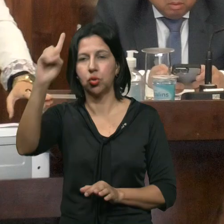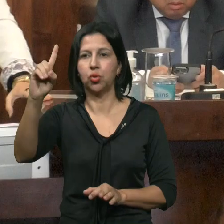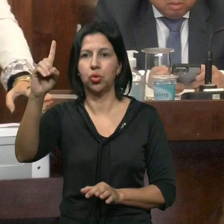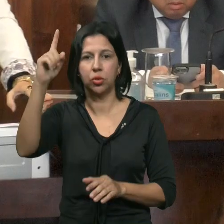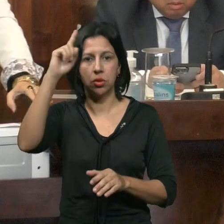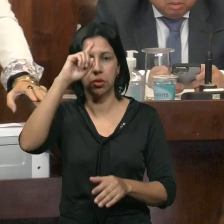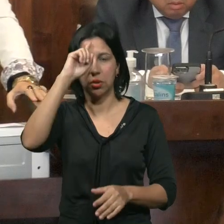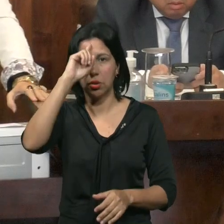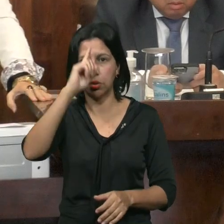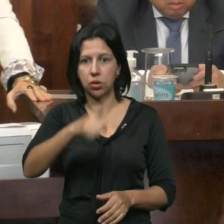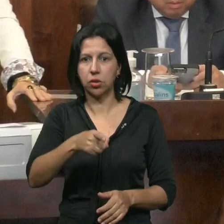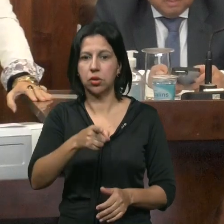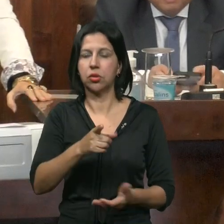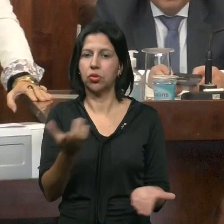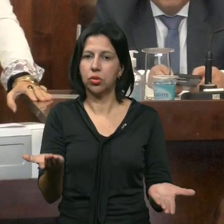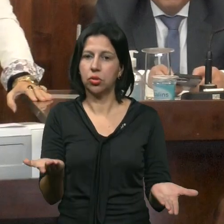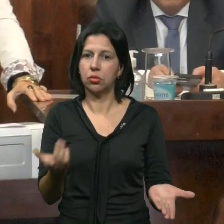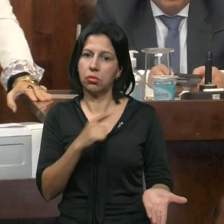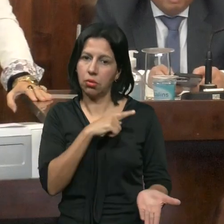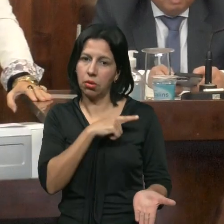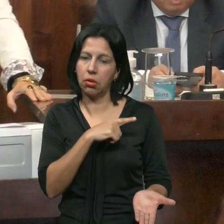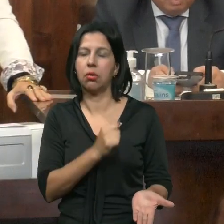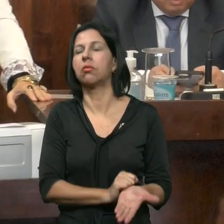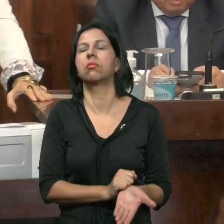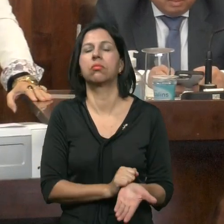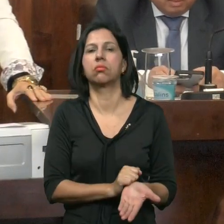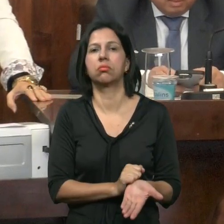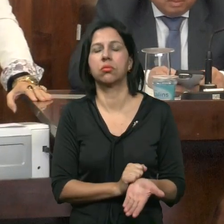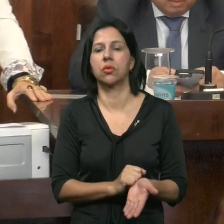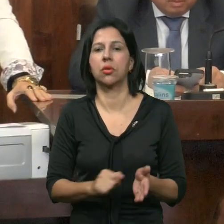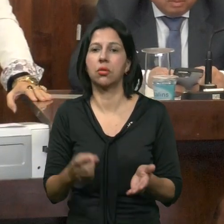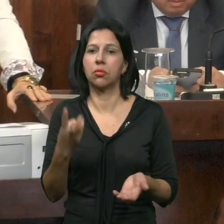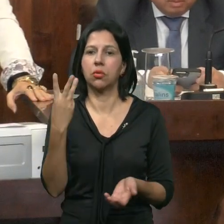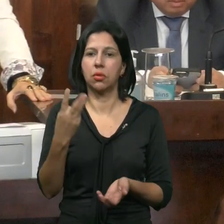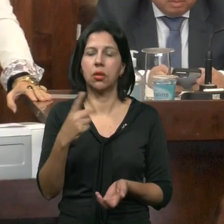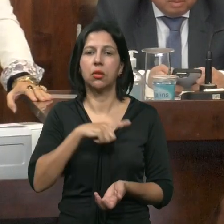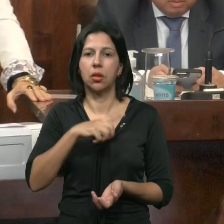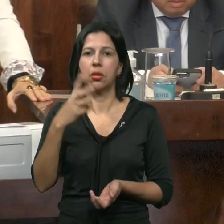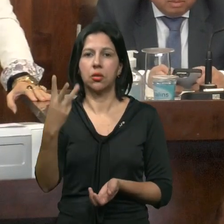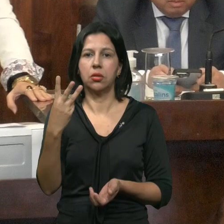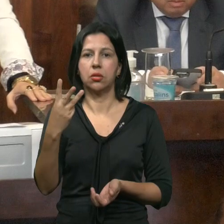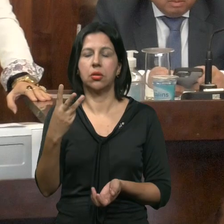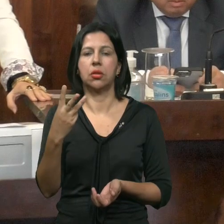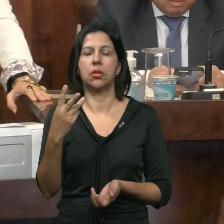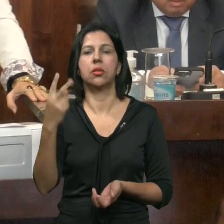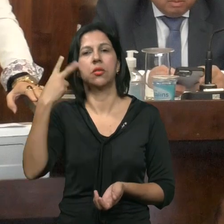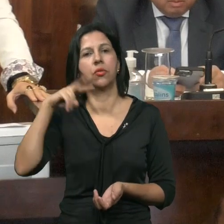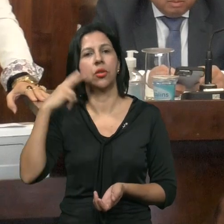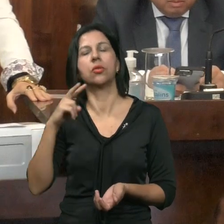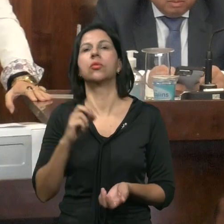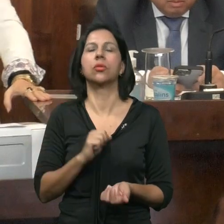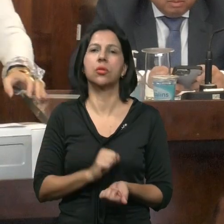Então A Comissão Justiça e Redação É Composta Por Três Vereadores Hoje O Vereador Rogerinha É O Presidente O Vereador